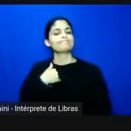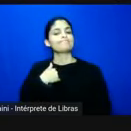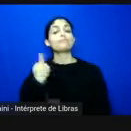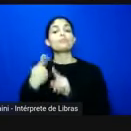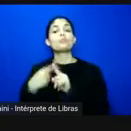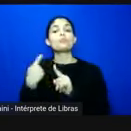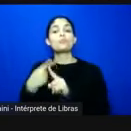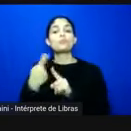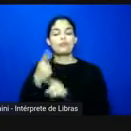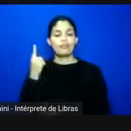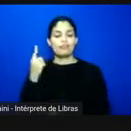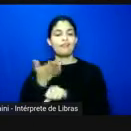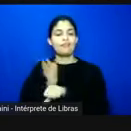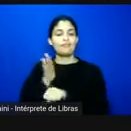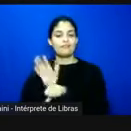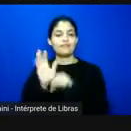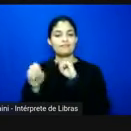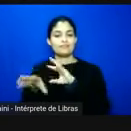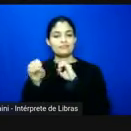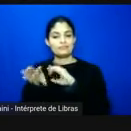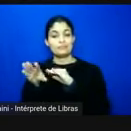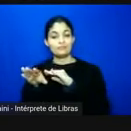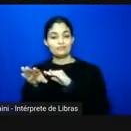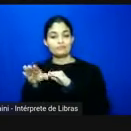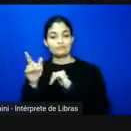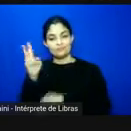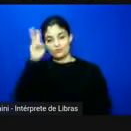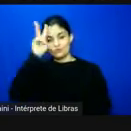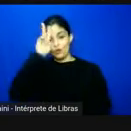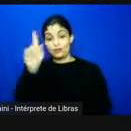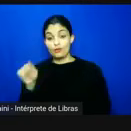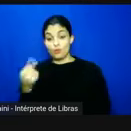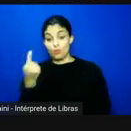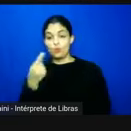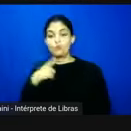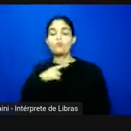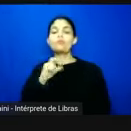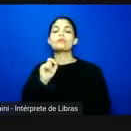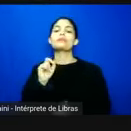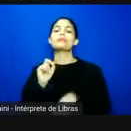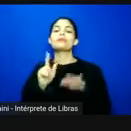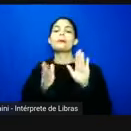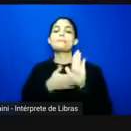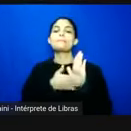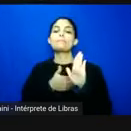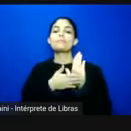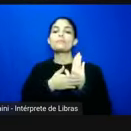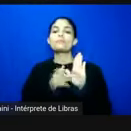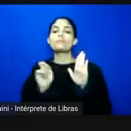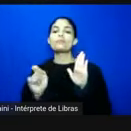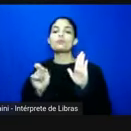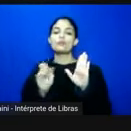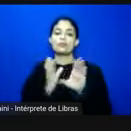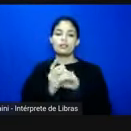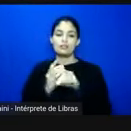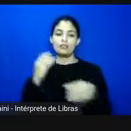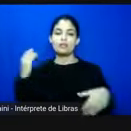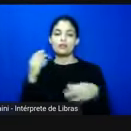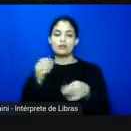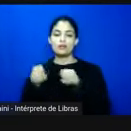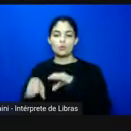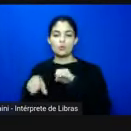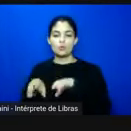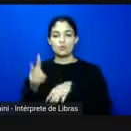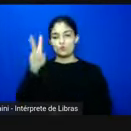e justamente porque em prática de ensino de história 1 a proposta eu montei a seguinte sequência né em